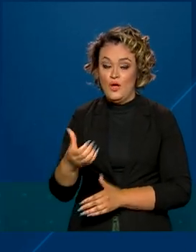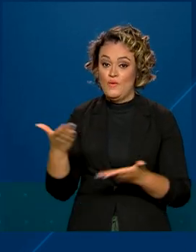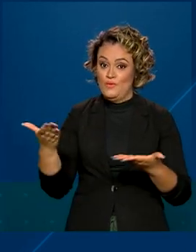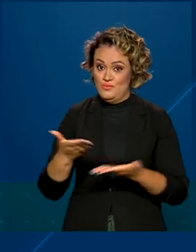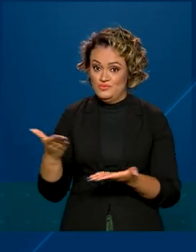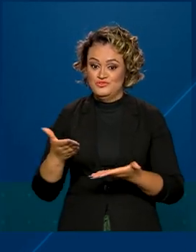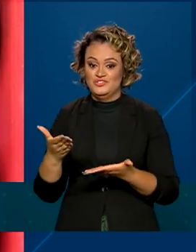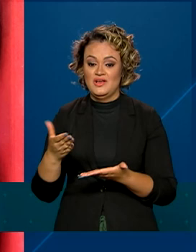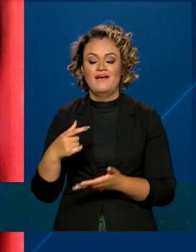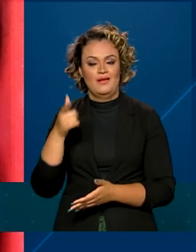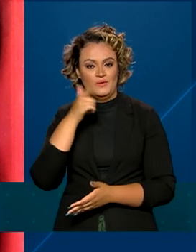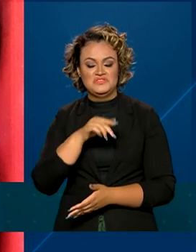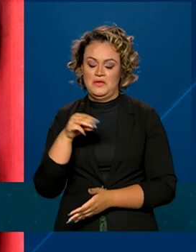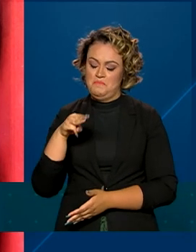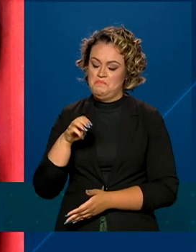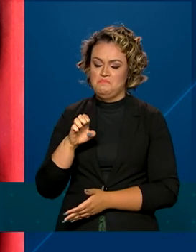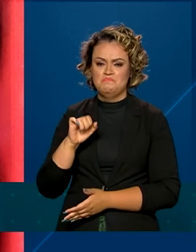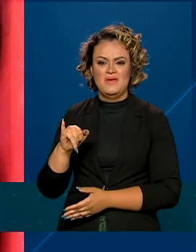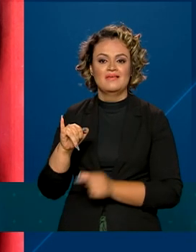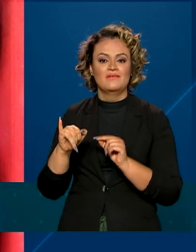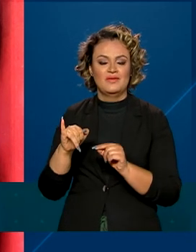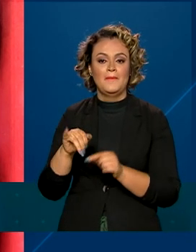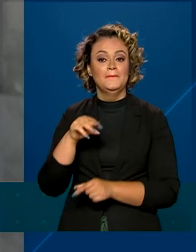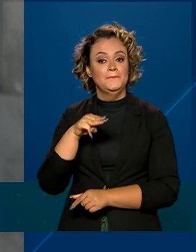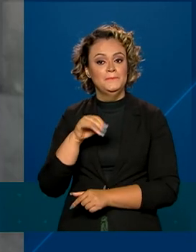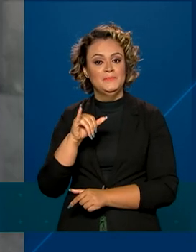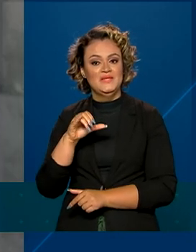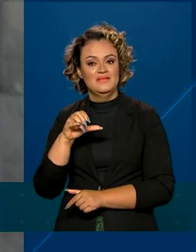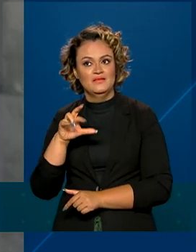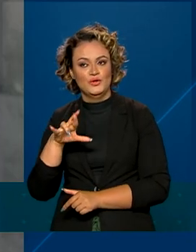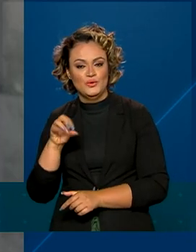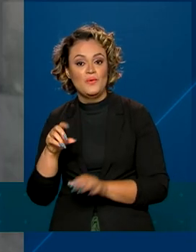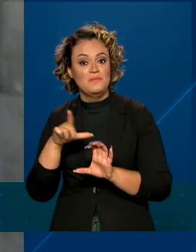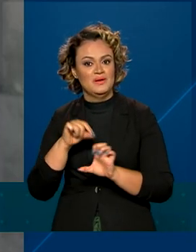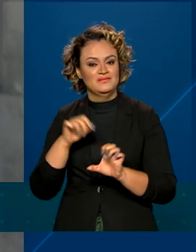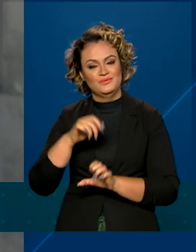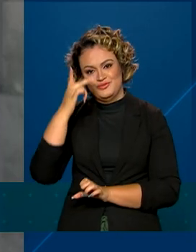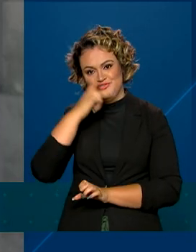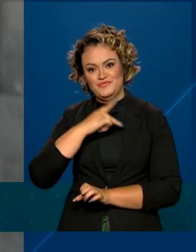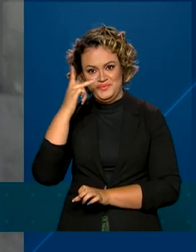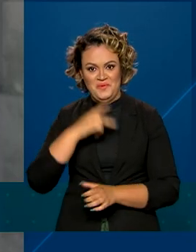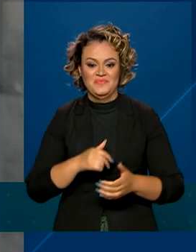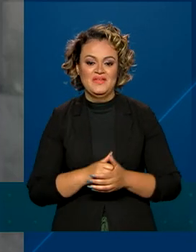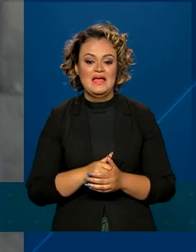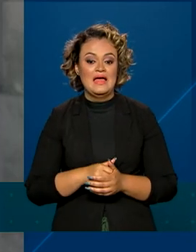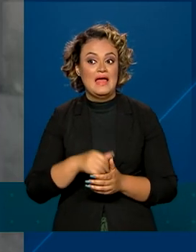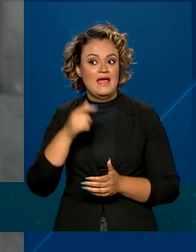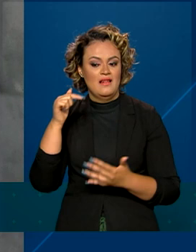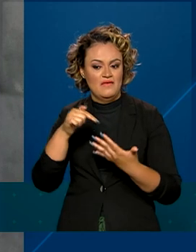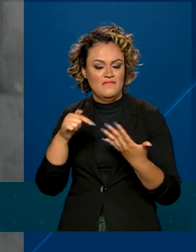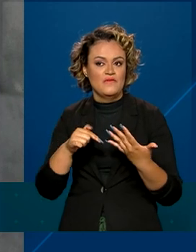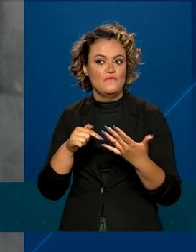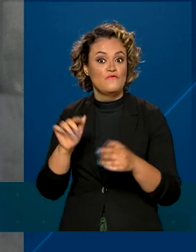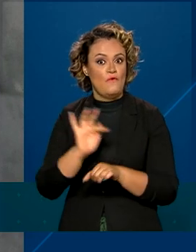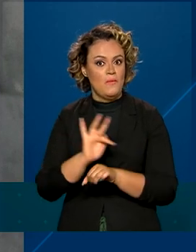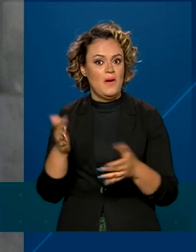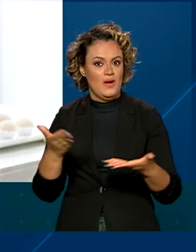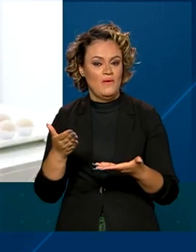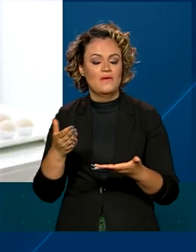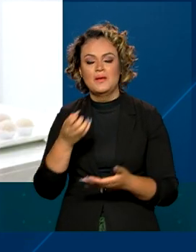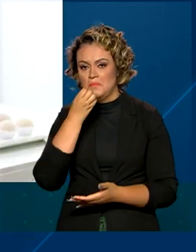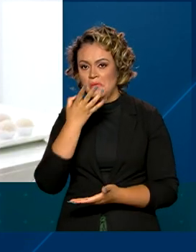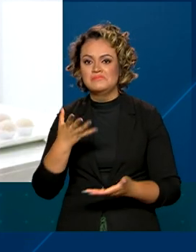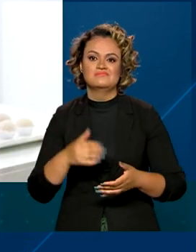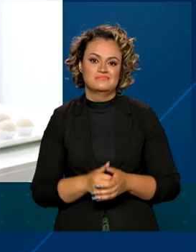Hoje é MEI, microempreendedora individual. Ela conta que só viu vantagens em formalizar o negócio.